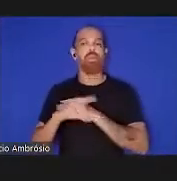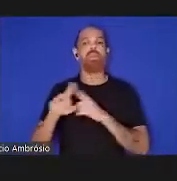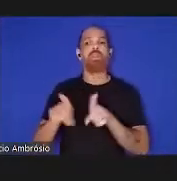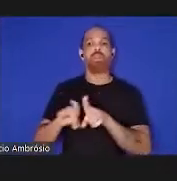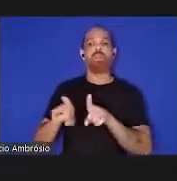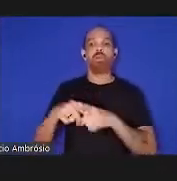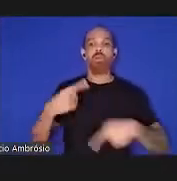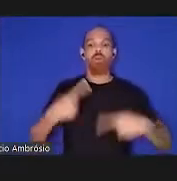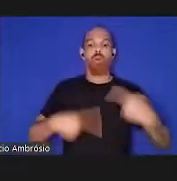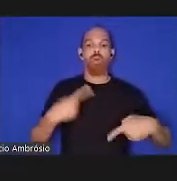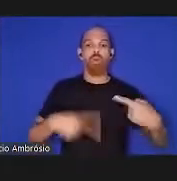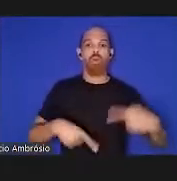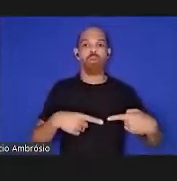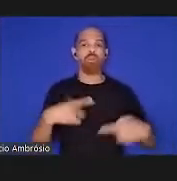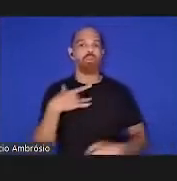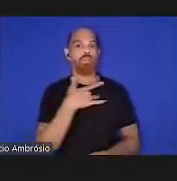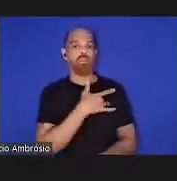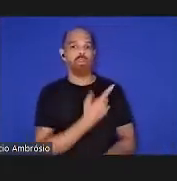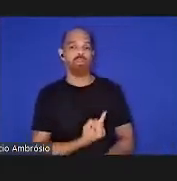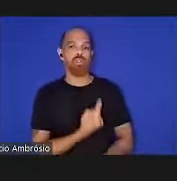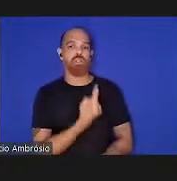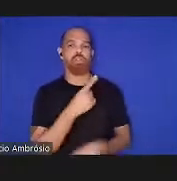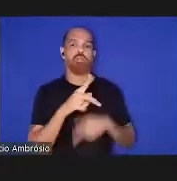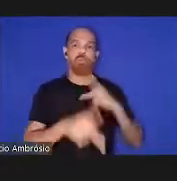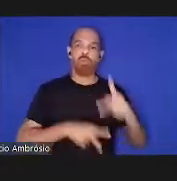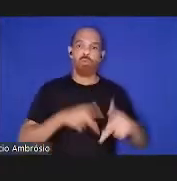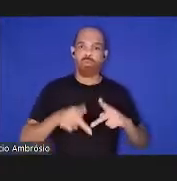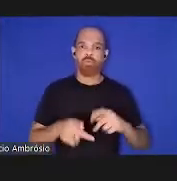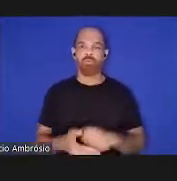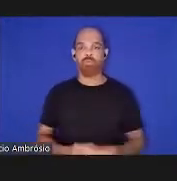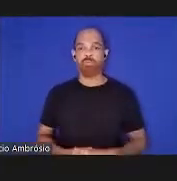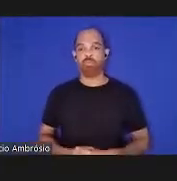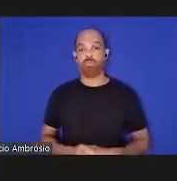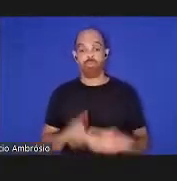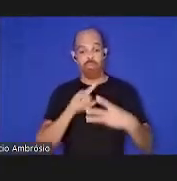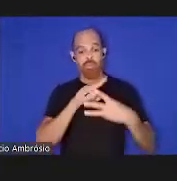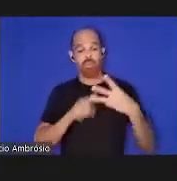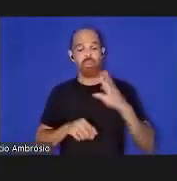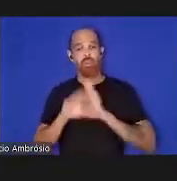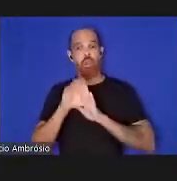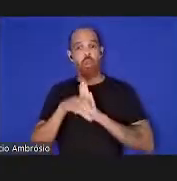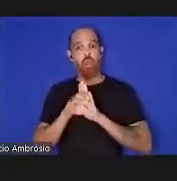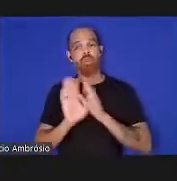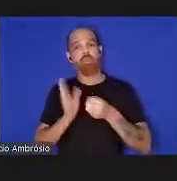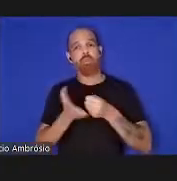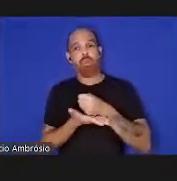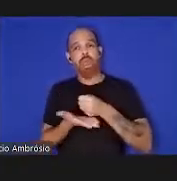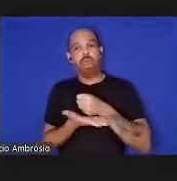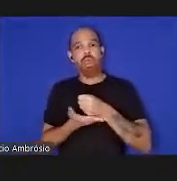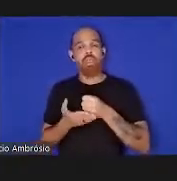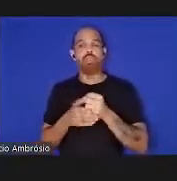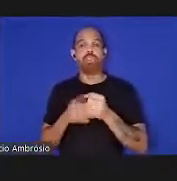políticos na saúde de indivíduos e populações três conceitos fundamentam a teoria sindémica concentração de doenças